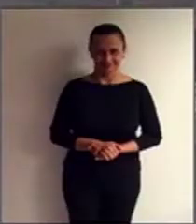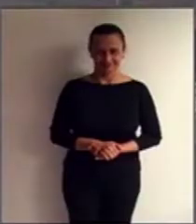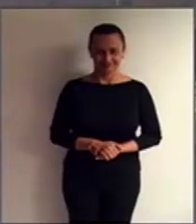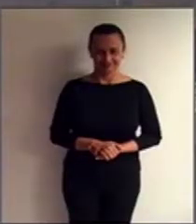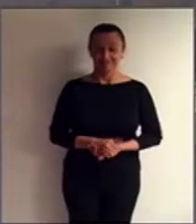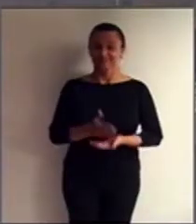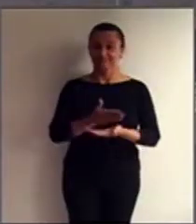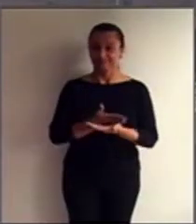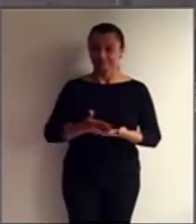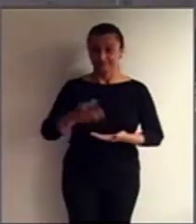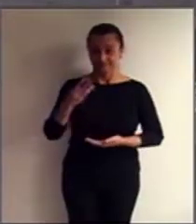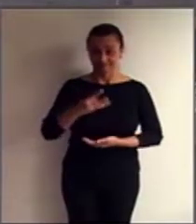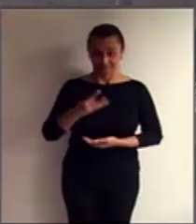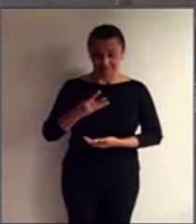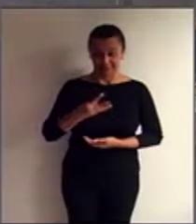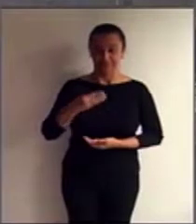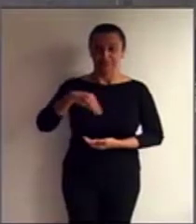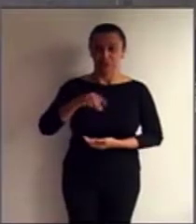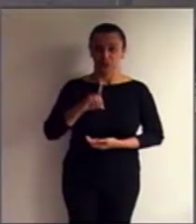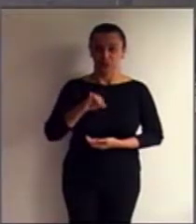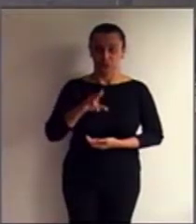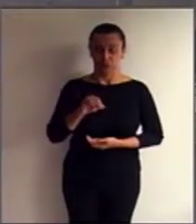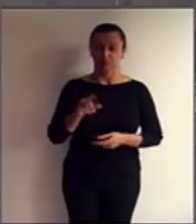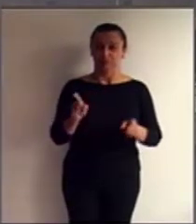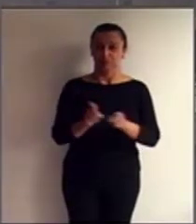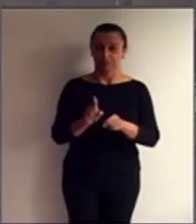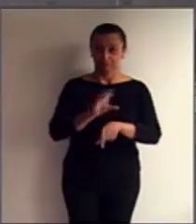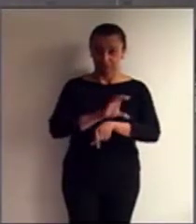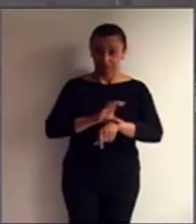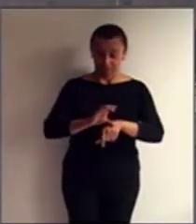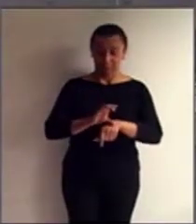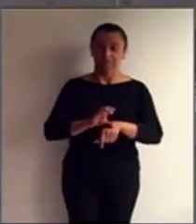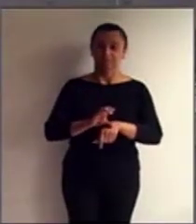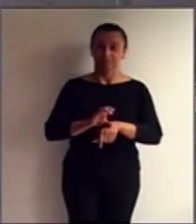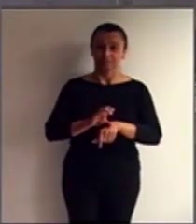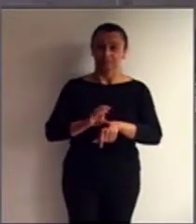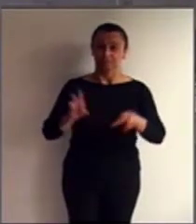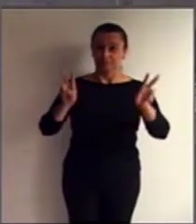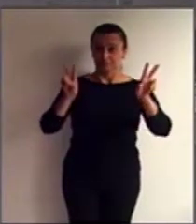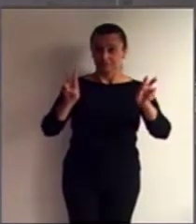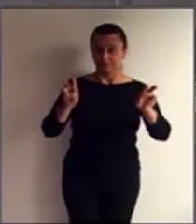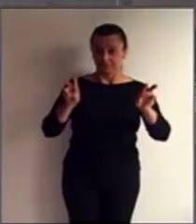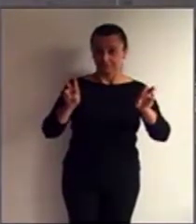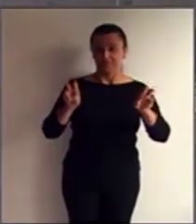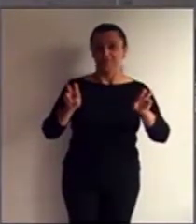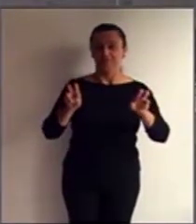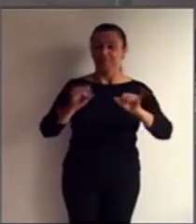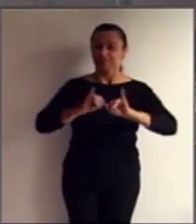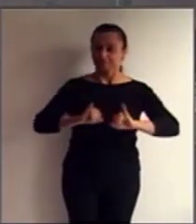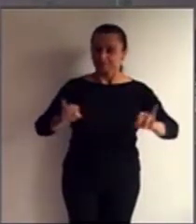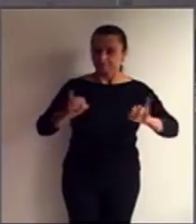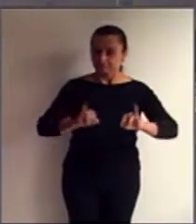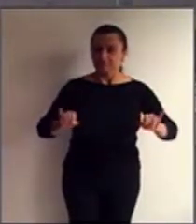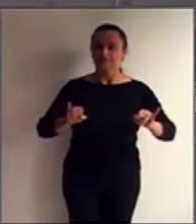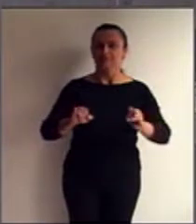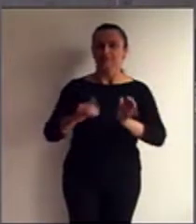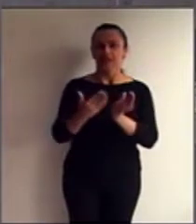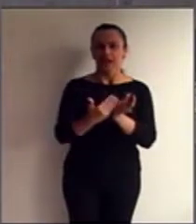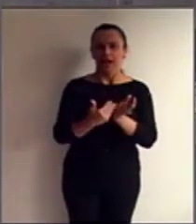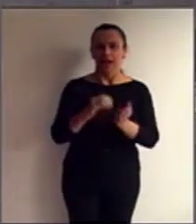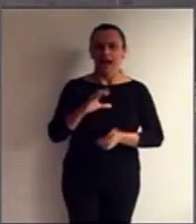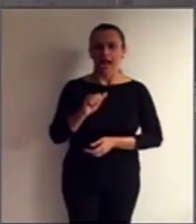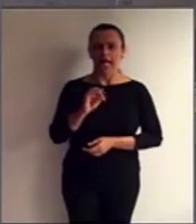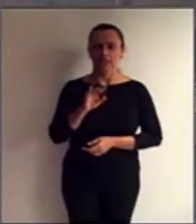Iniciando o terceiro módulo do minicurso, trataremos de divulgar a cartilha